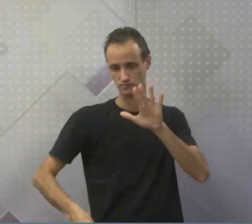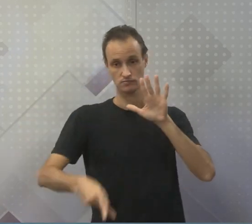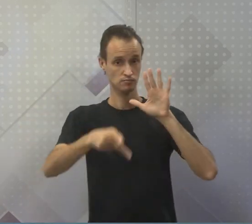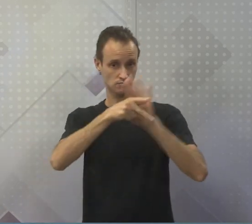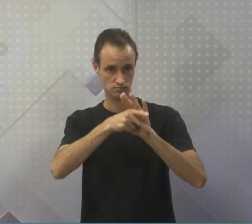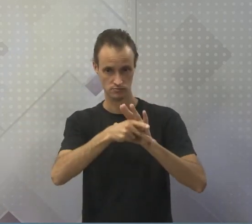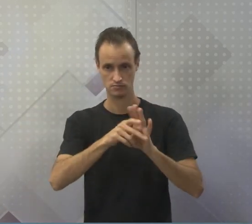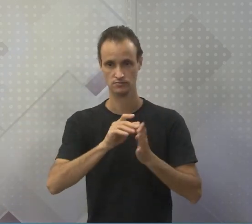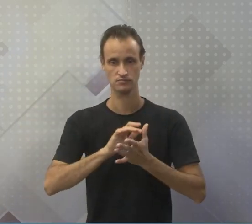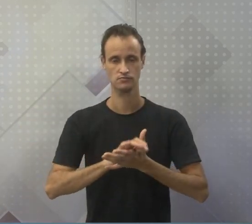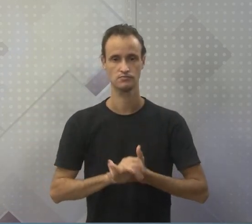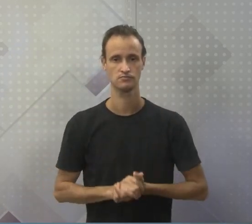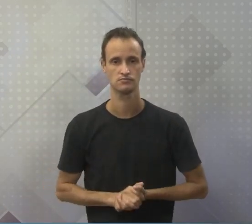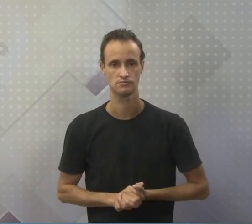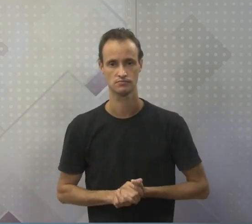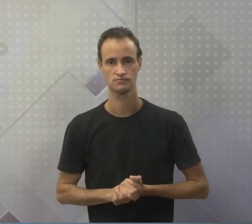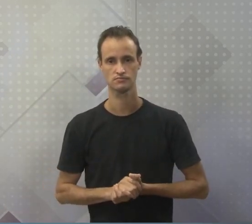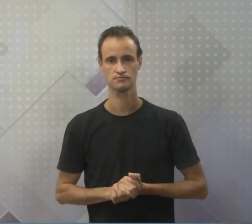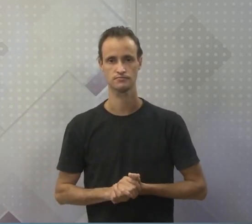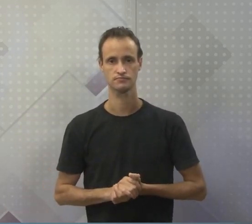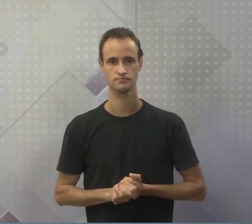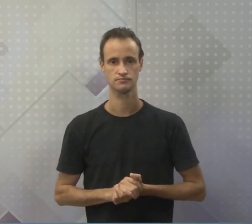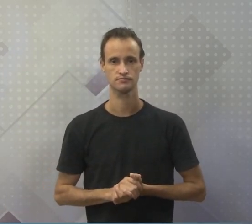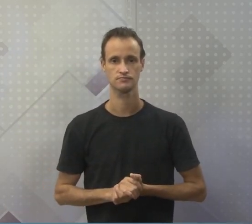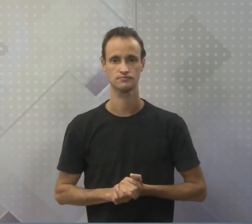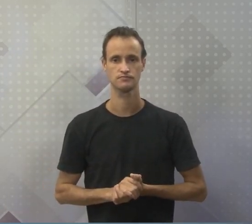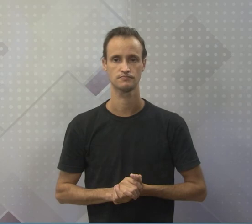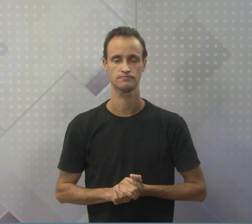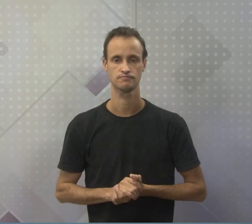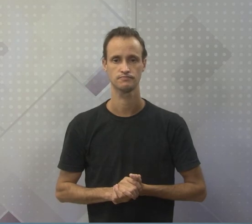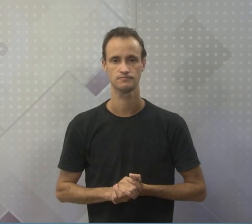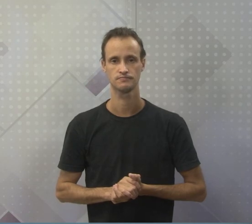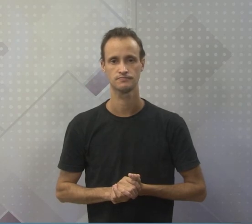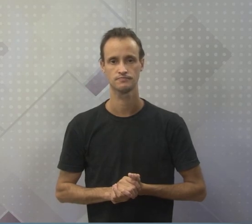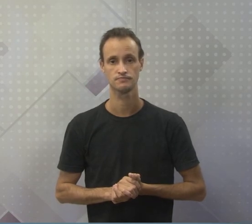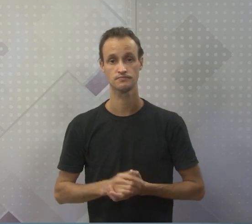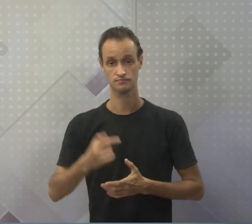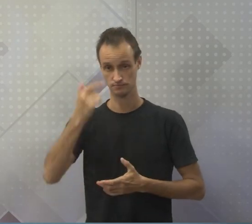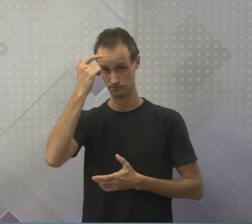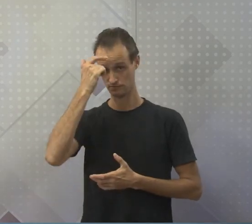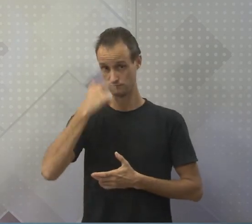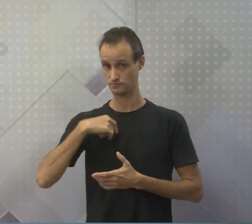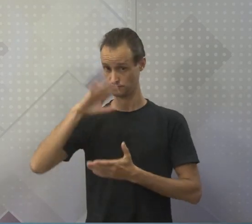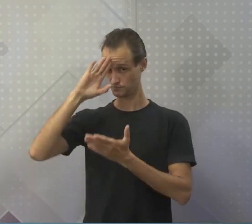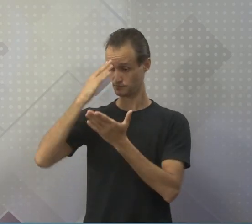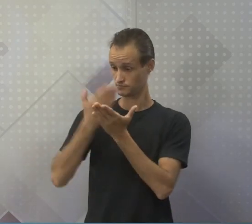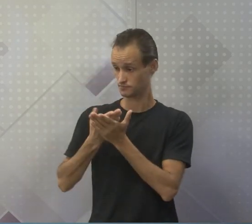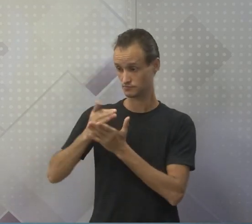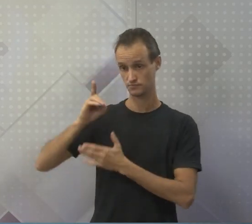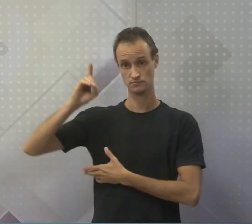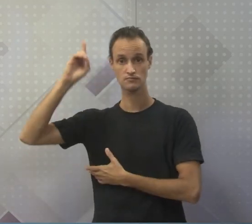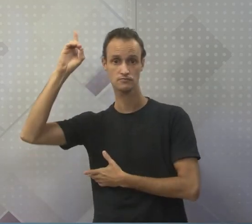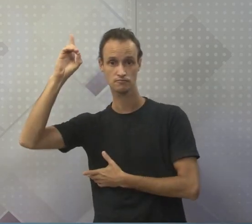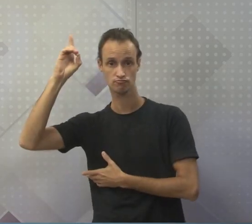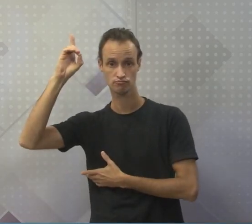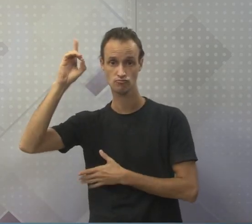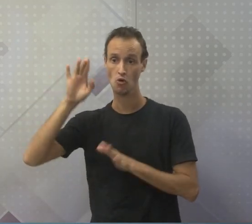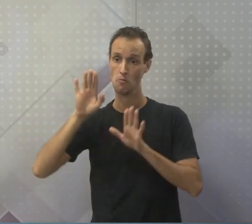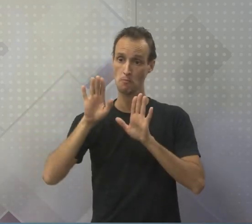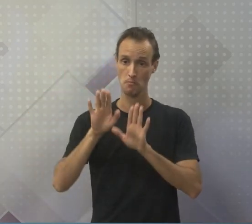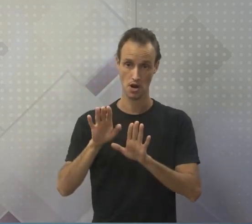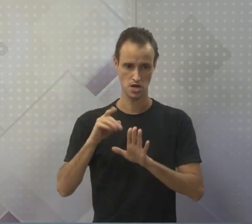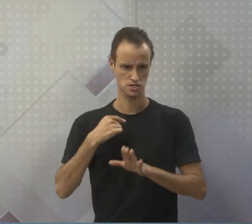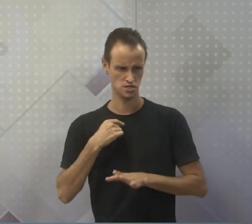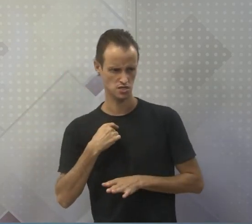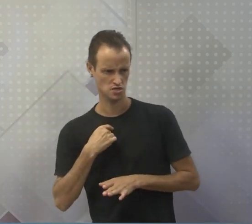a coisa primordial e que os garante aqui. Eu creio em Deus, mas eu